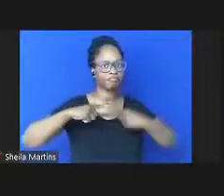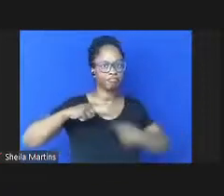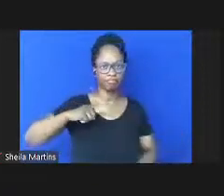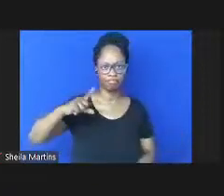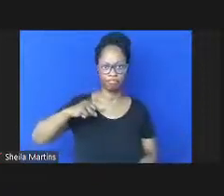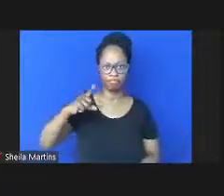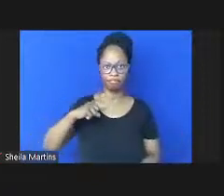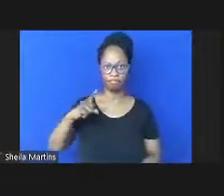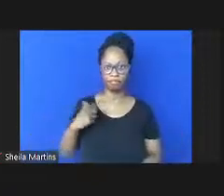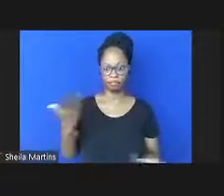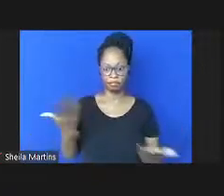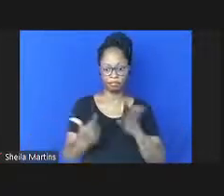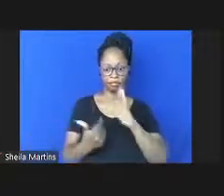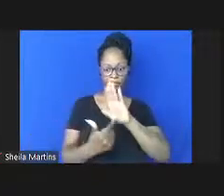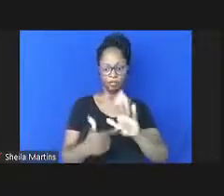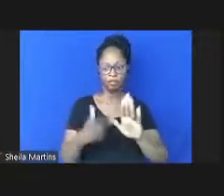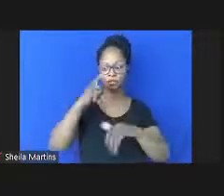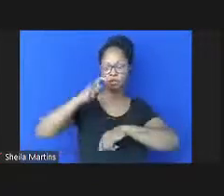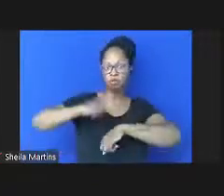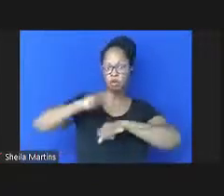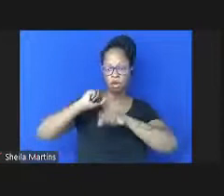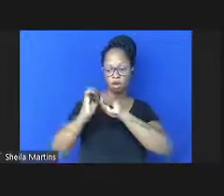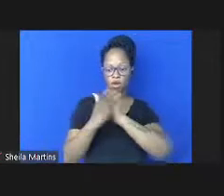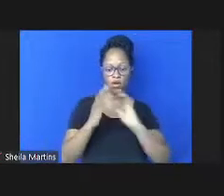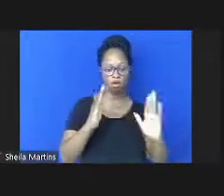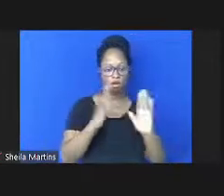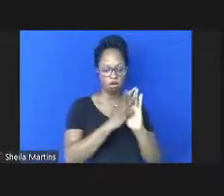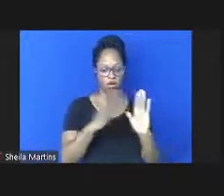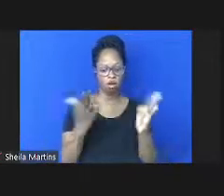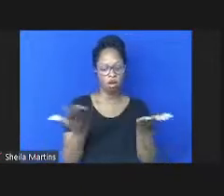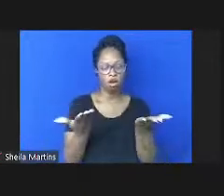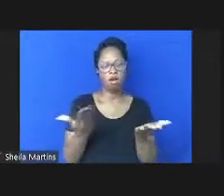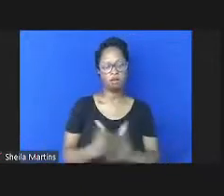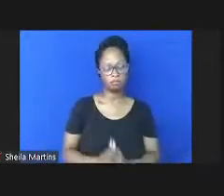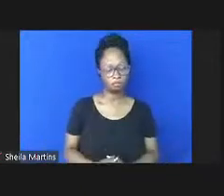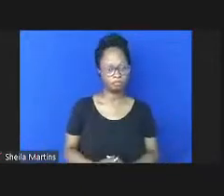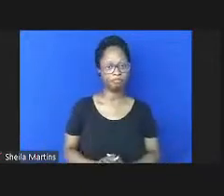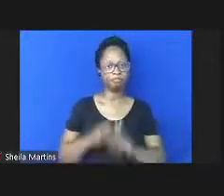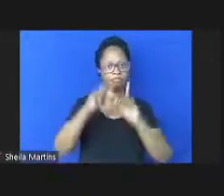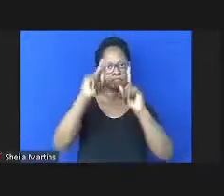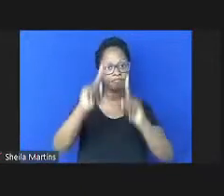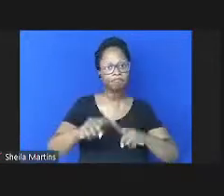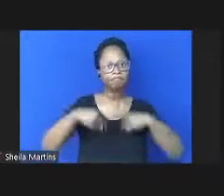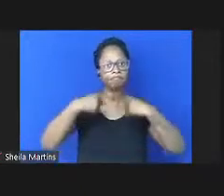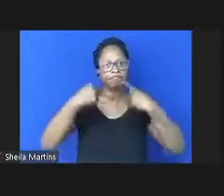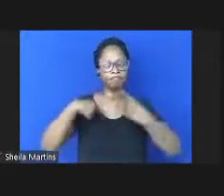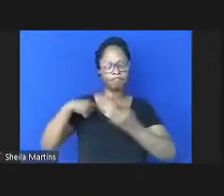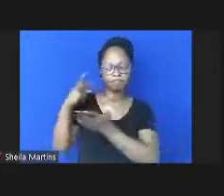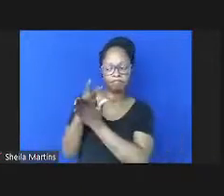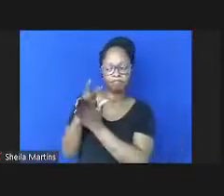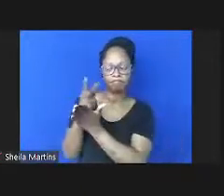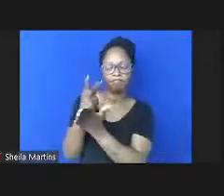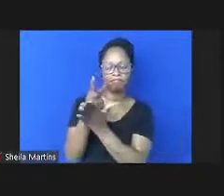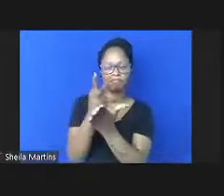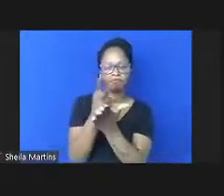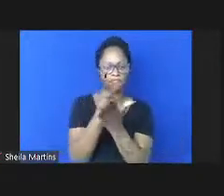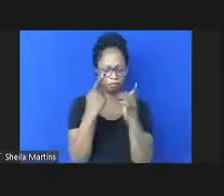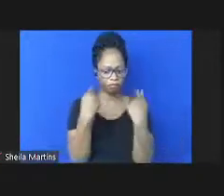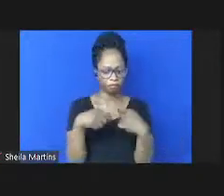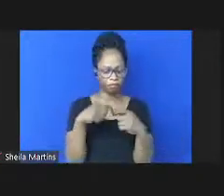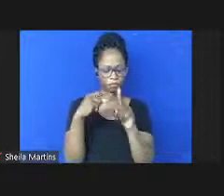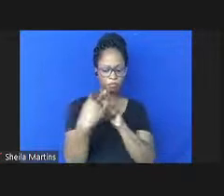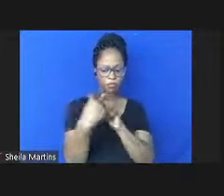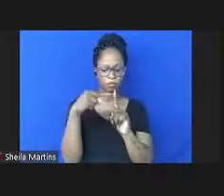representadas pelo momento pandémico que vivemos atualmente os desafios que persistem beneficiariam de uma perspectiva